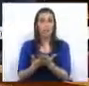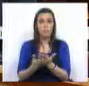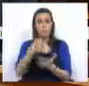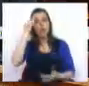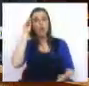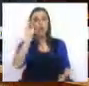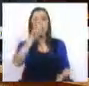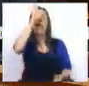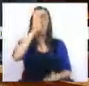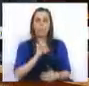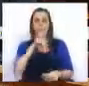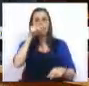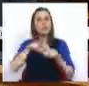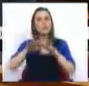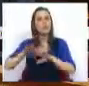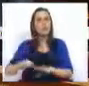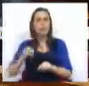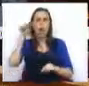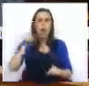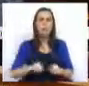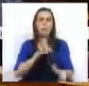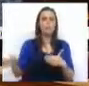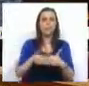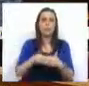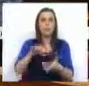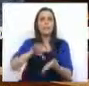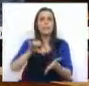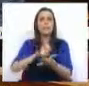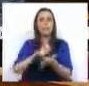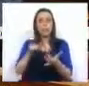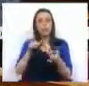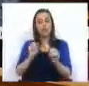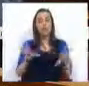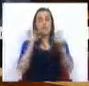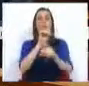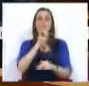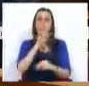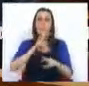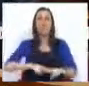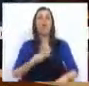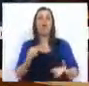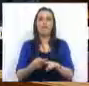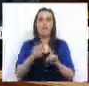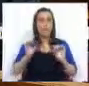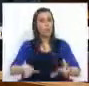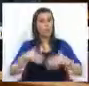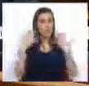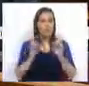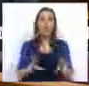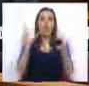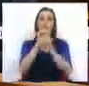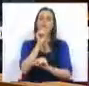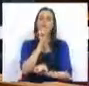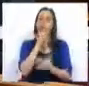recomenda ao Governo a suspensão imediata do encerramento dos Centros Novas Oportunidades e o reforço da iniciativa Novas